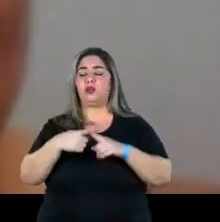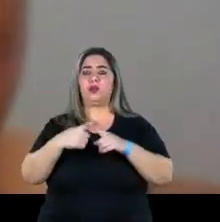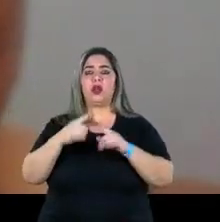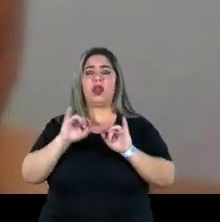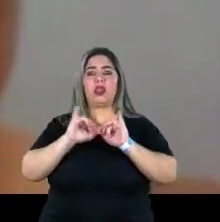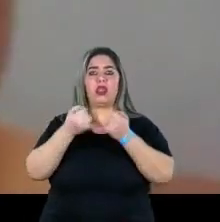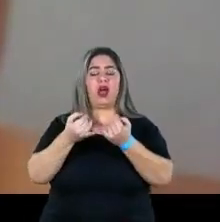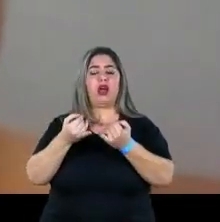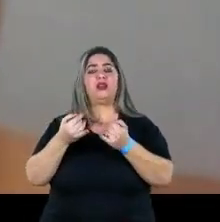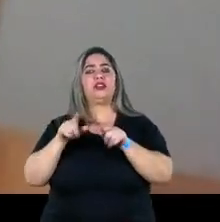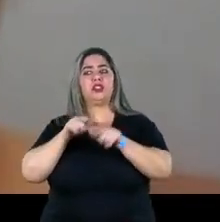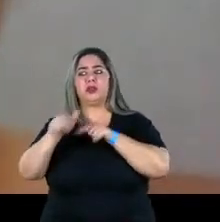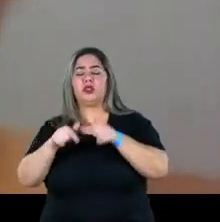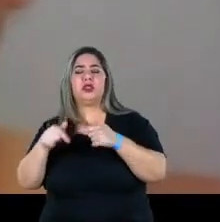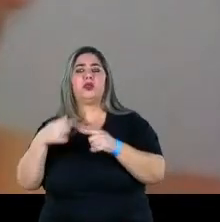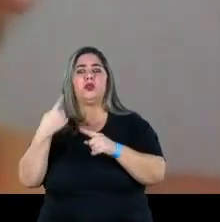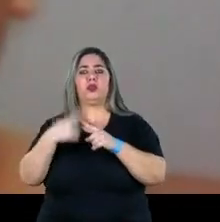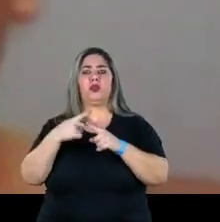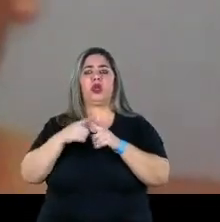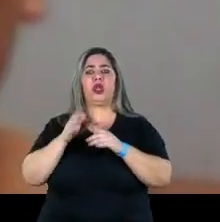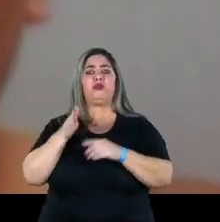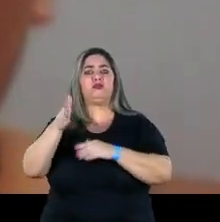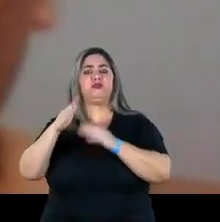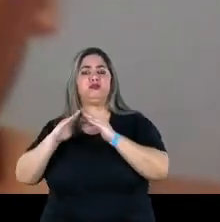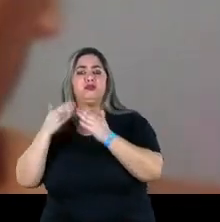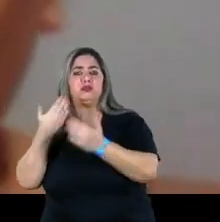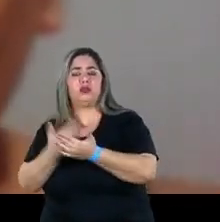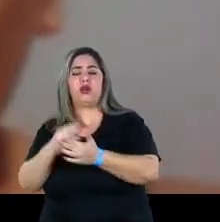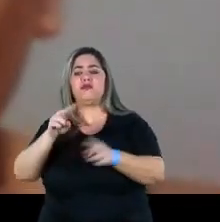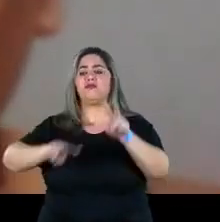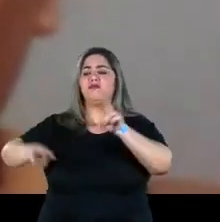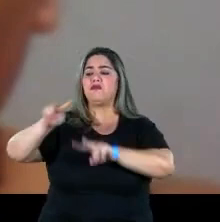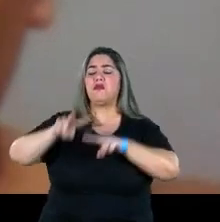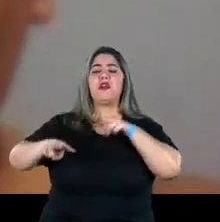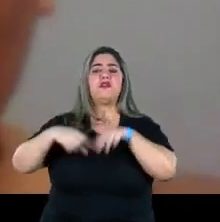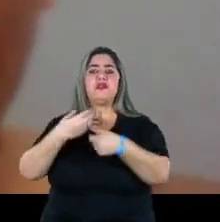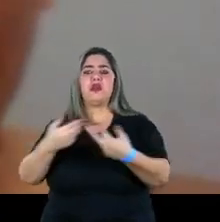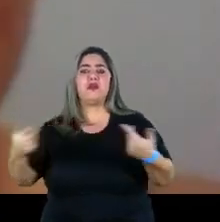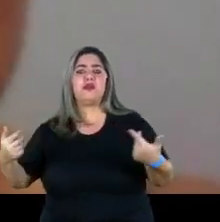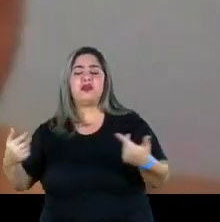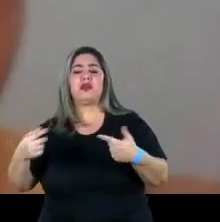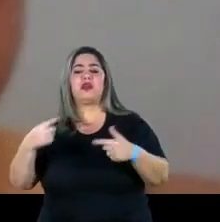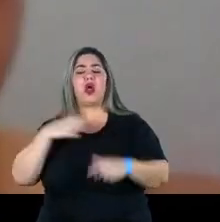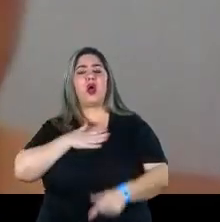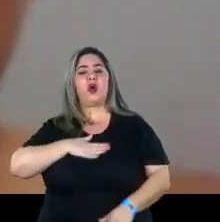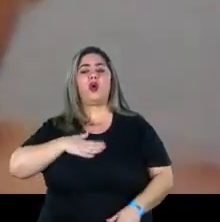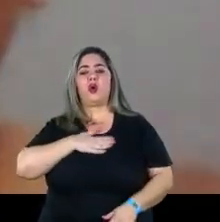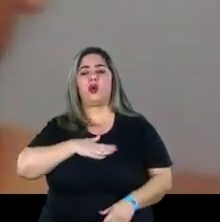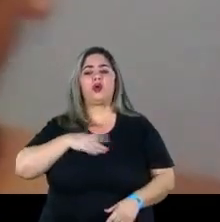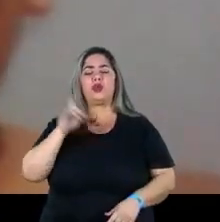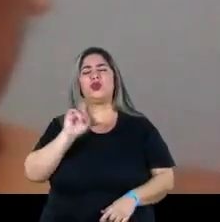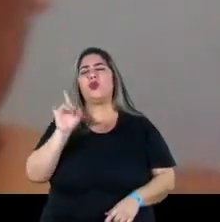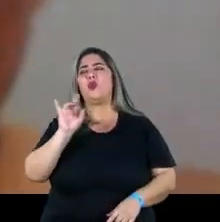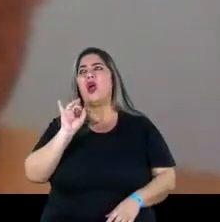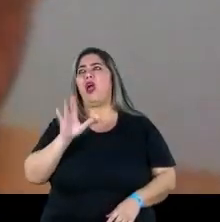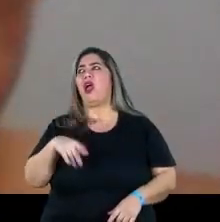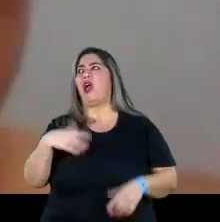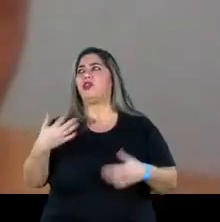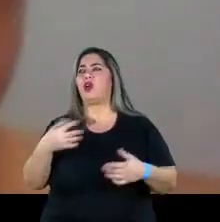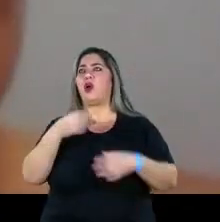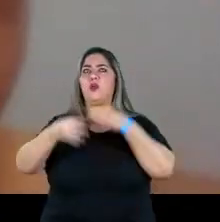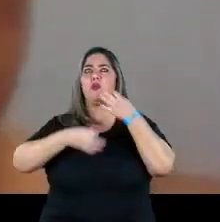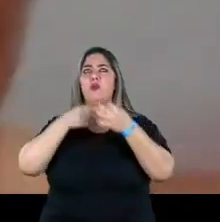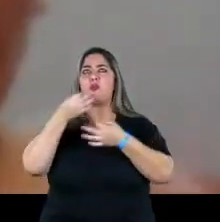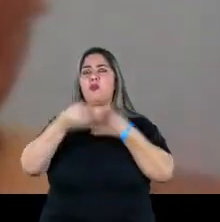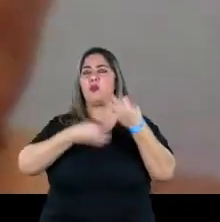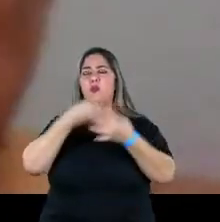instituições? Por que que a gente não está nas escolas verificando as demandas? Eu gostaria de, não é nenhum, uma